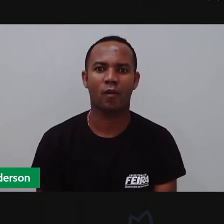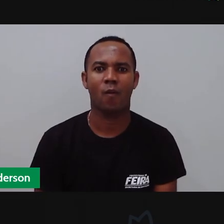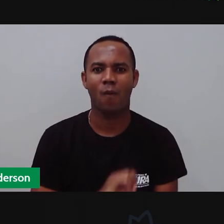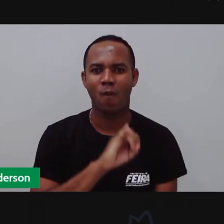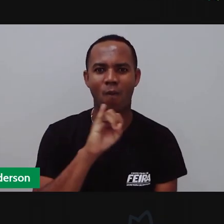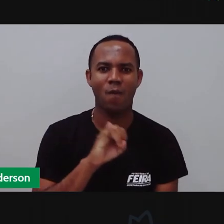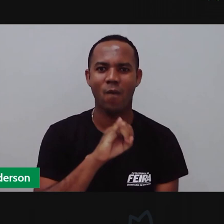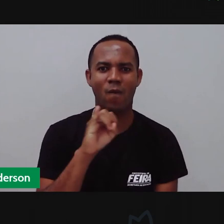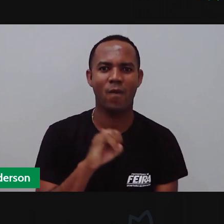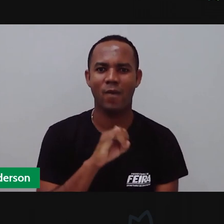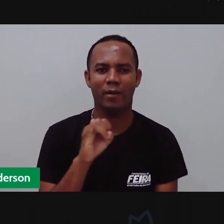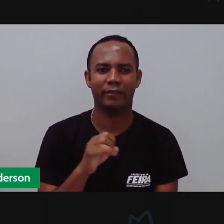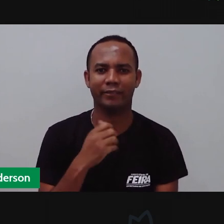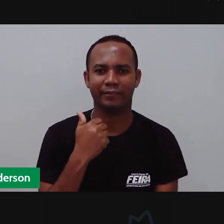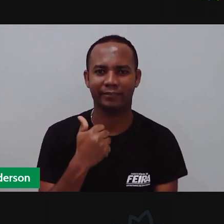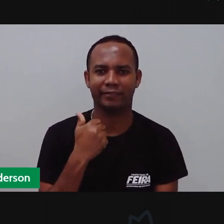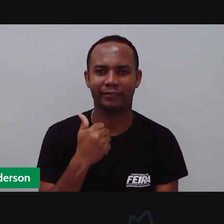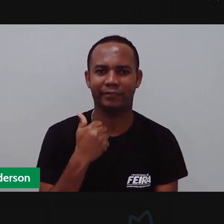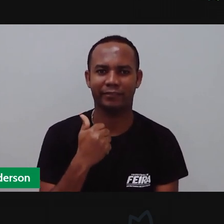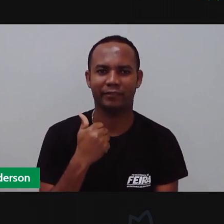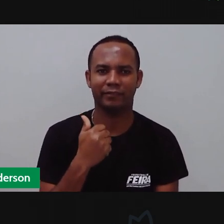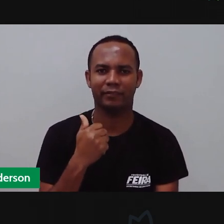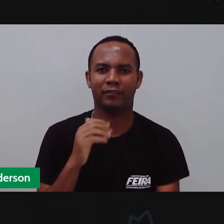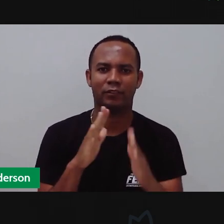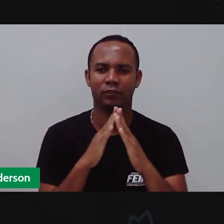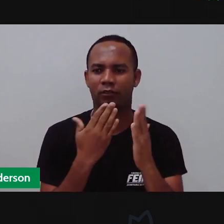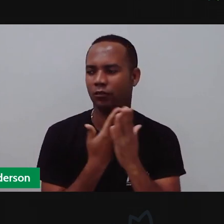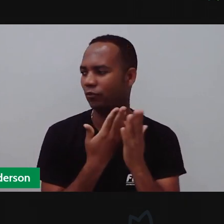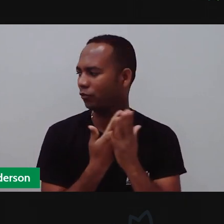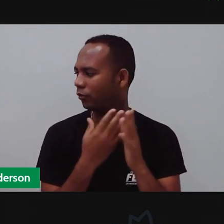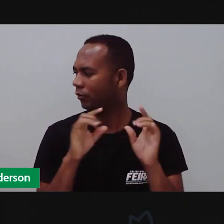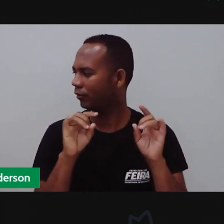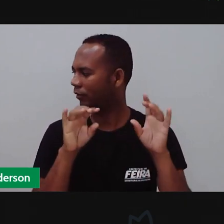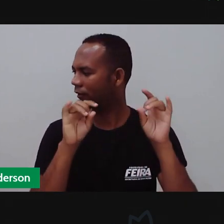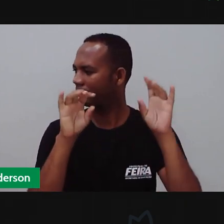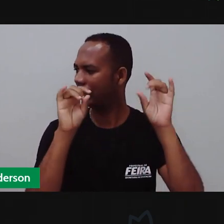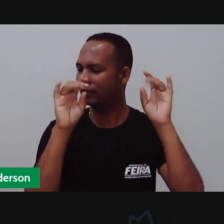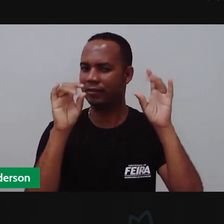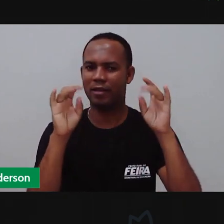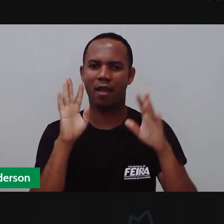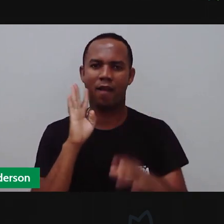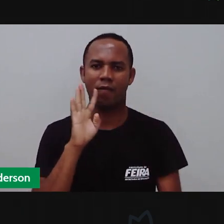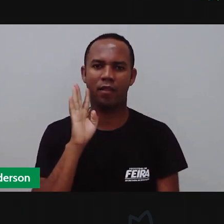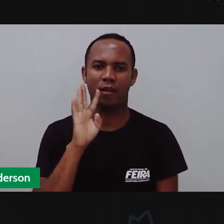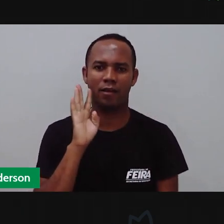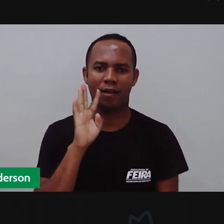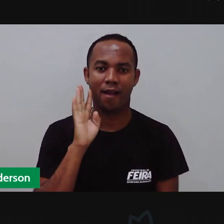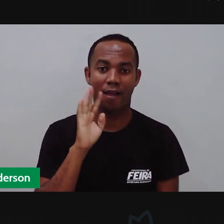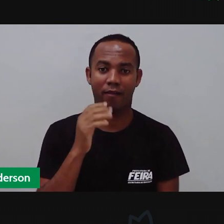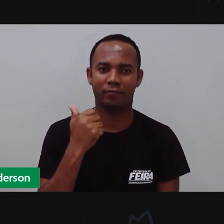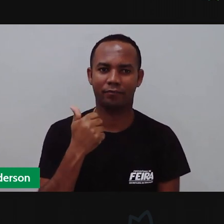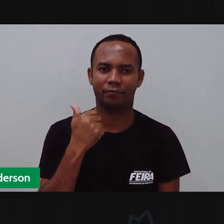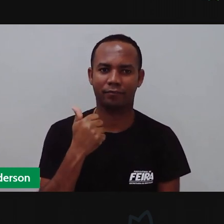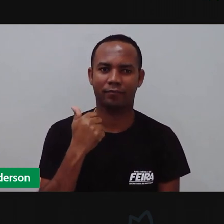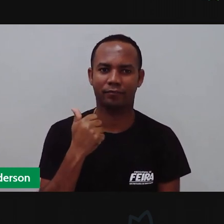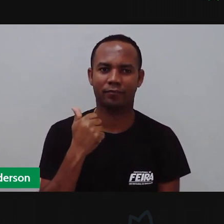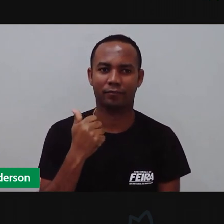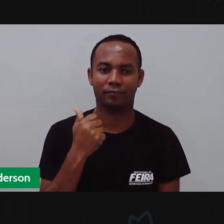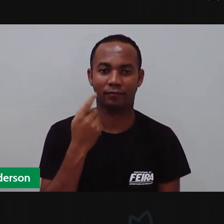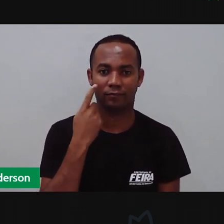Oi! Ah, essa aula vai ser maravilhosa, Anderson!